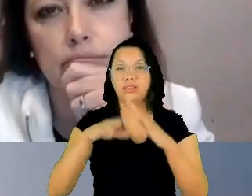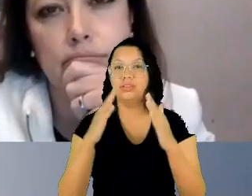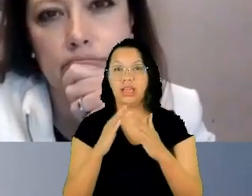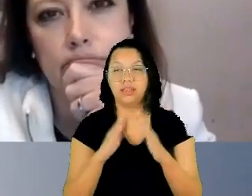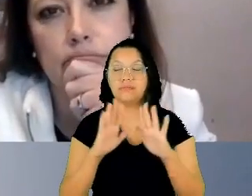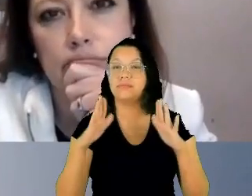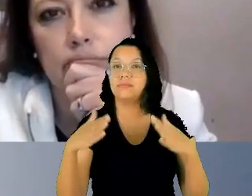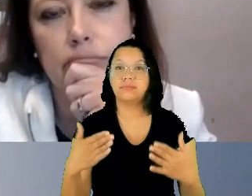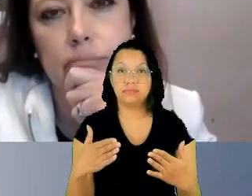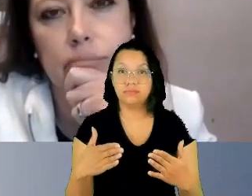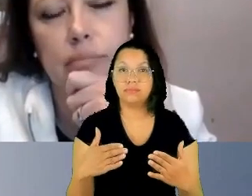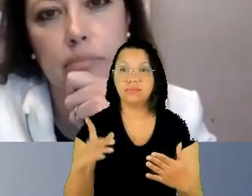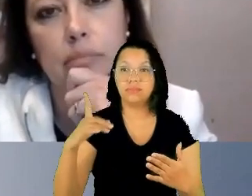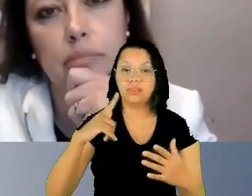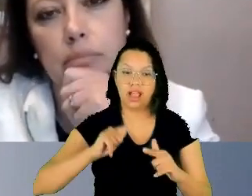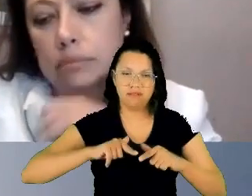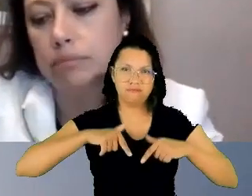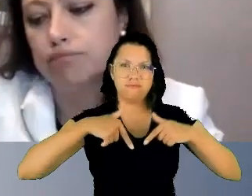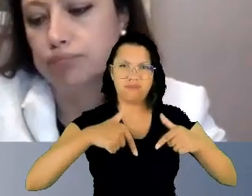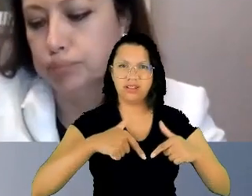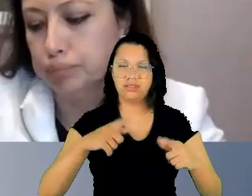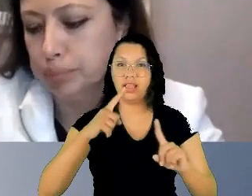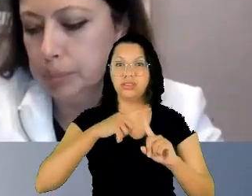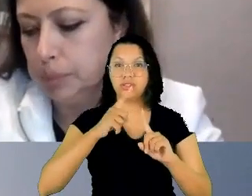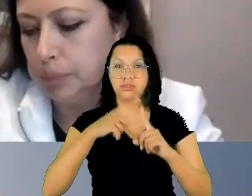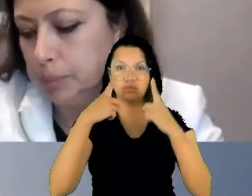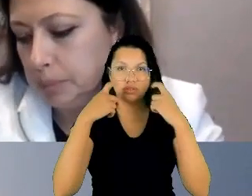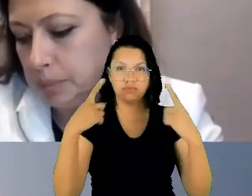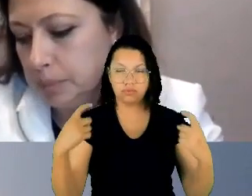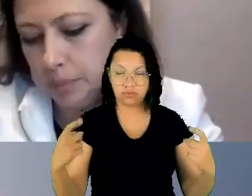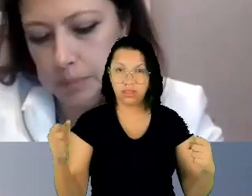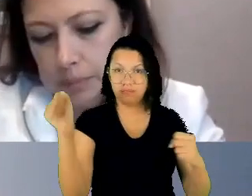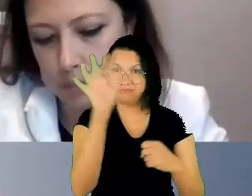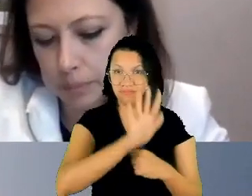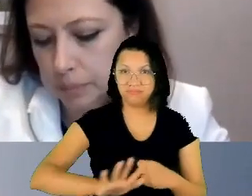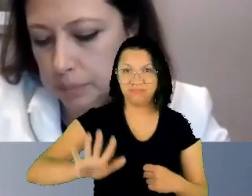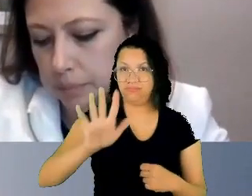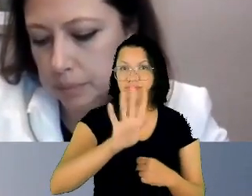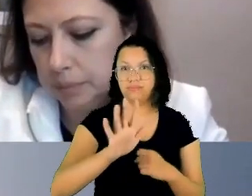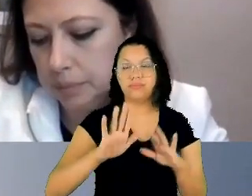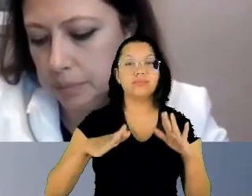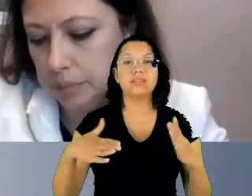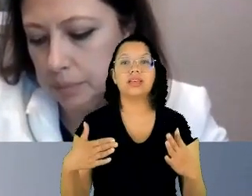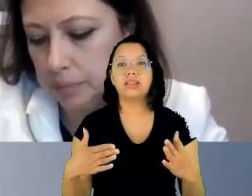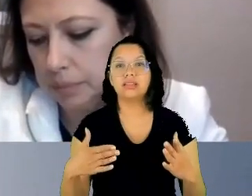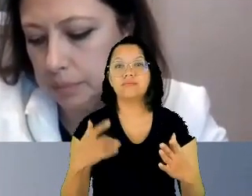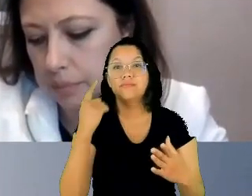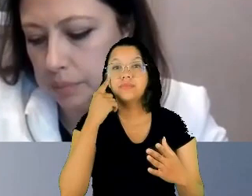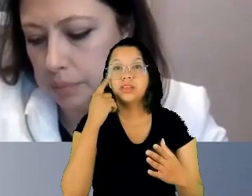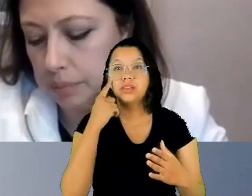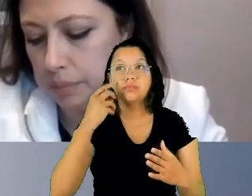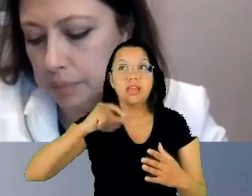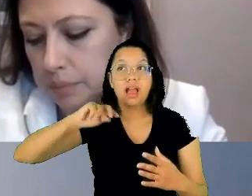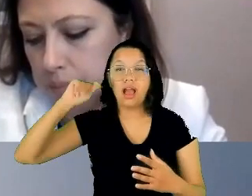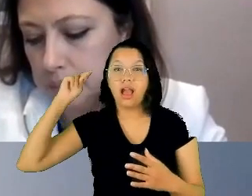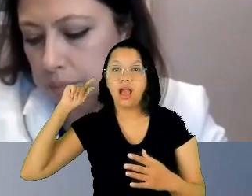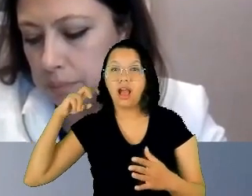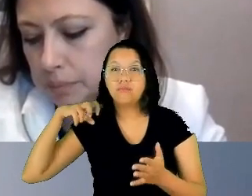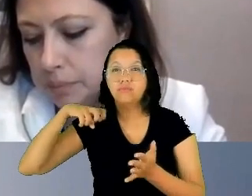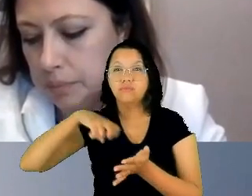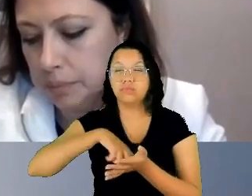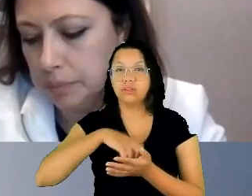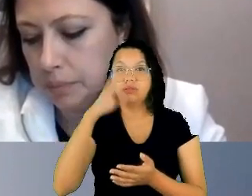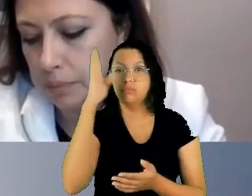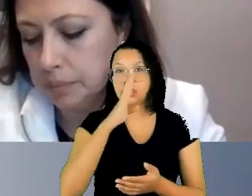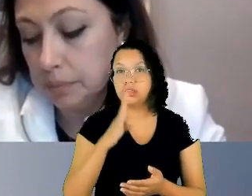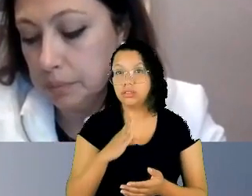violência generalizado. Então, a comissão, vejam, aquela época condena o Brasil, um, ao dever de investigar,